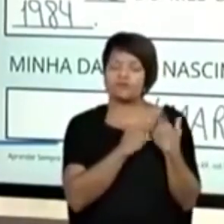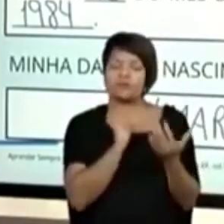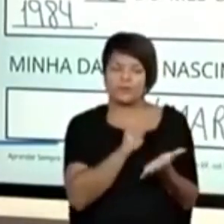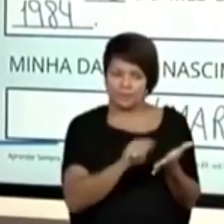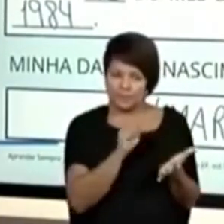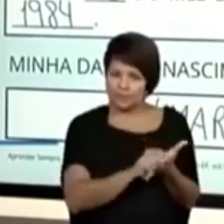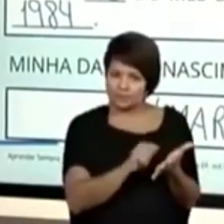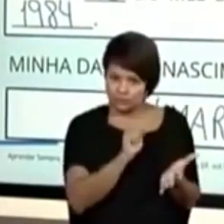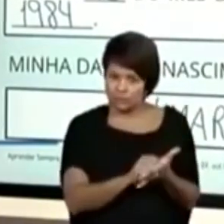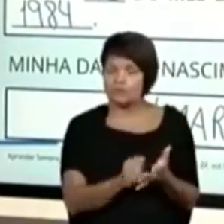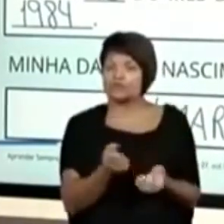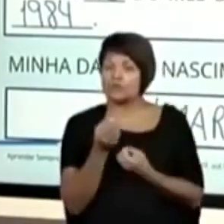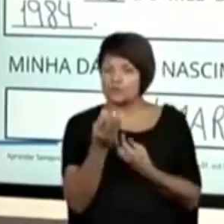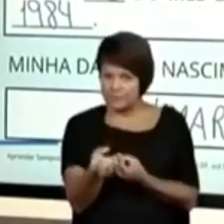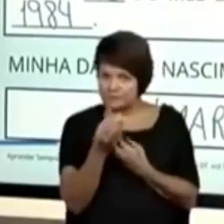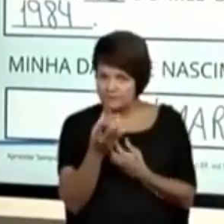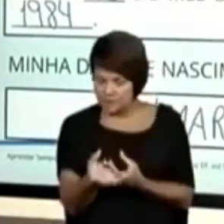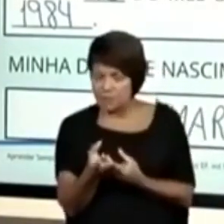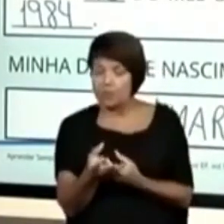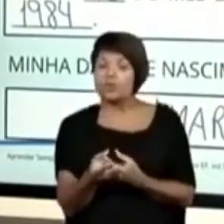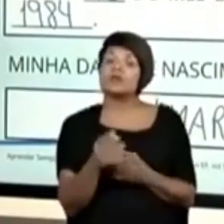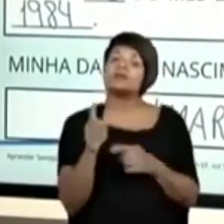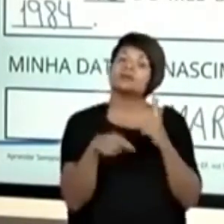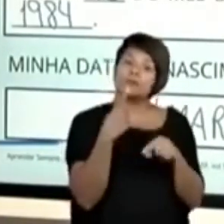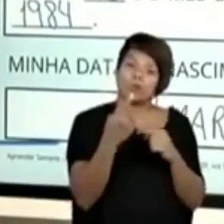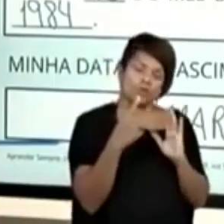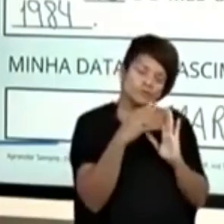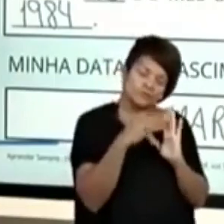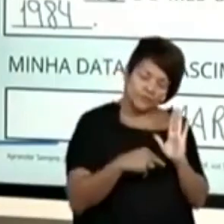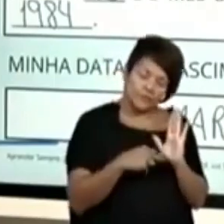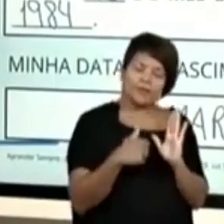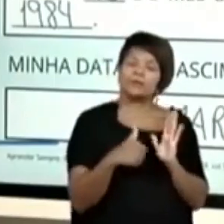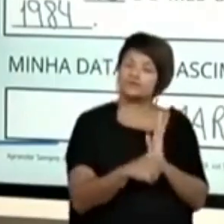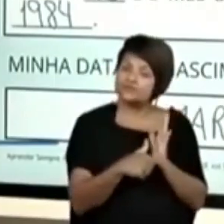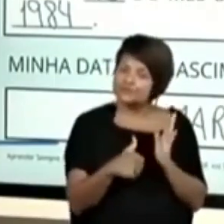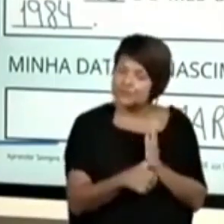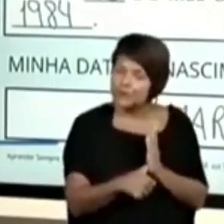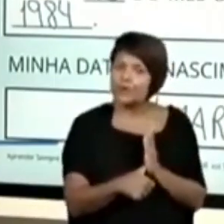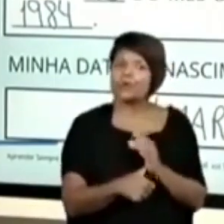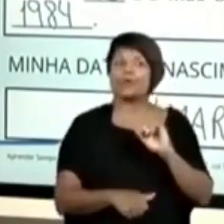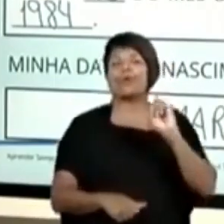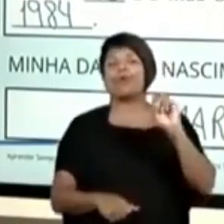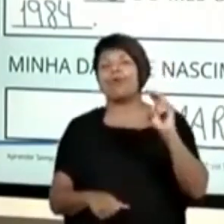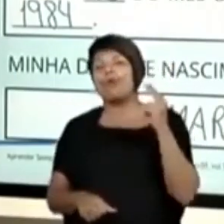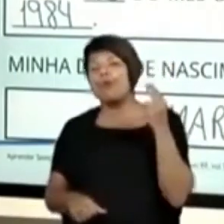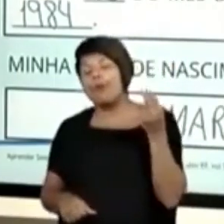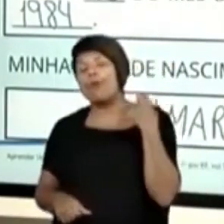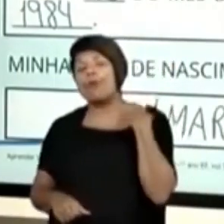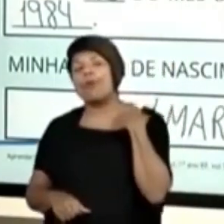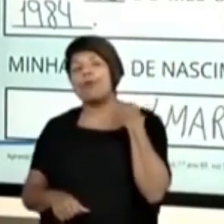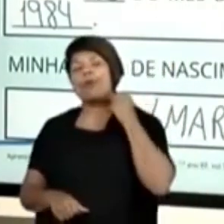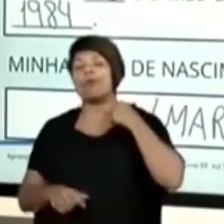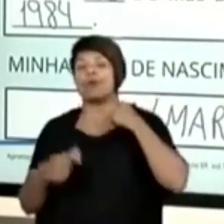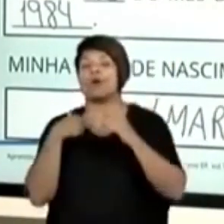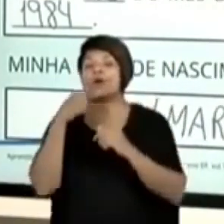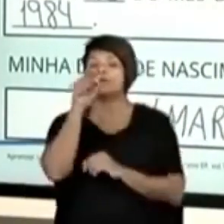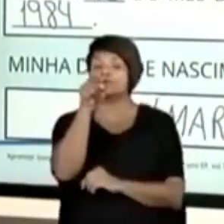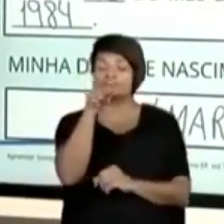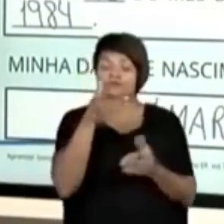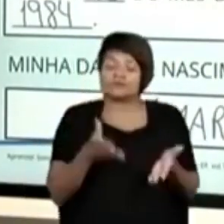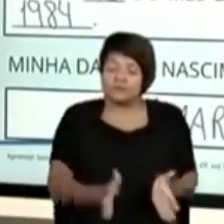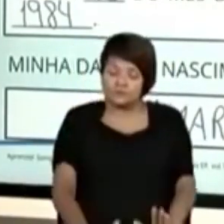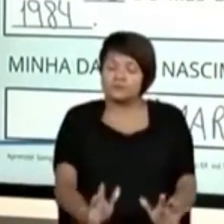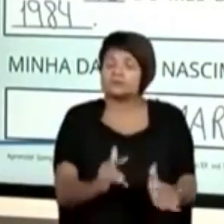informações. E também vão olhar no seu documento de identificação. Ou então, na sua certidão de